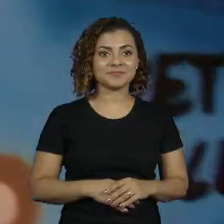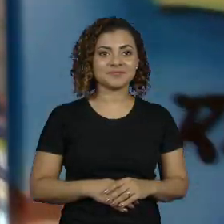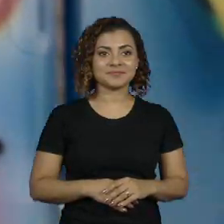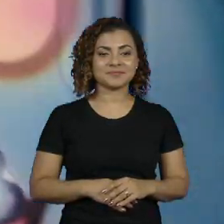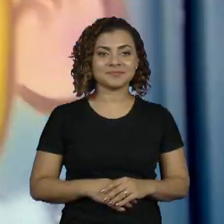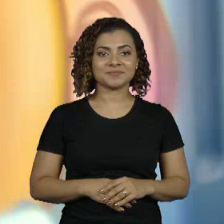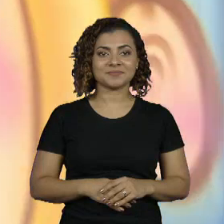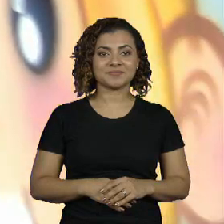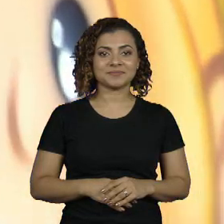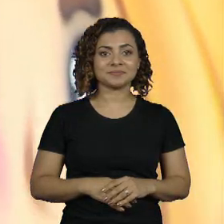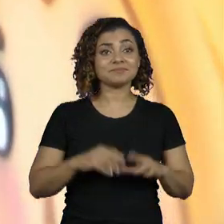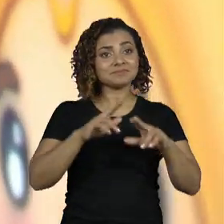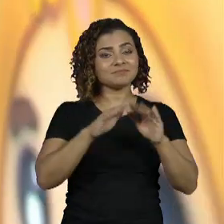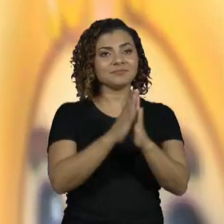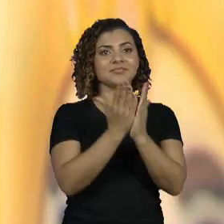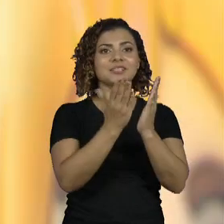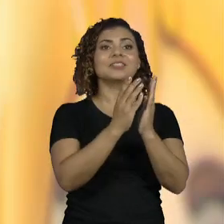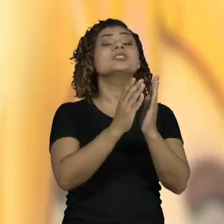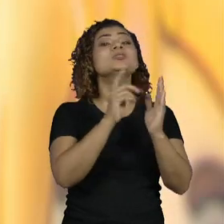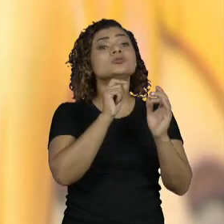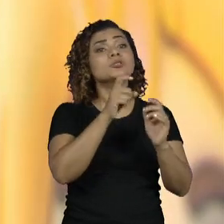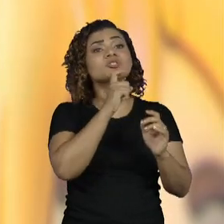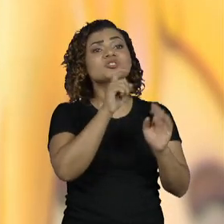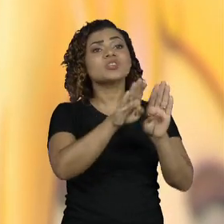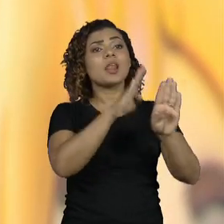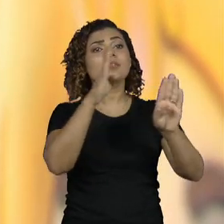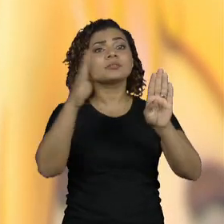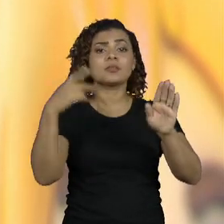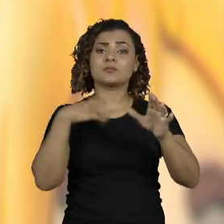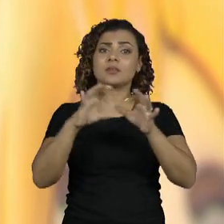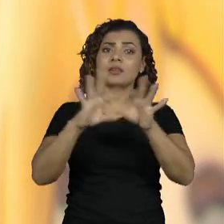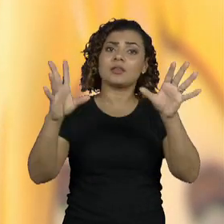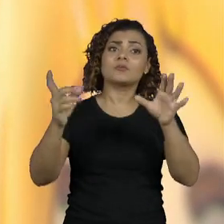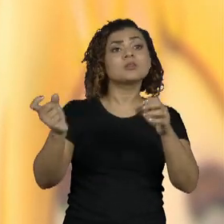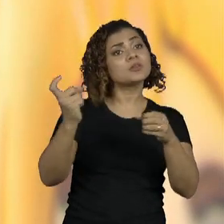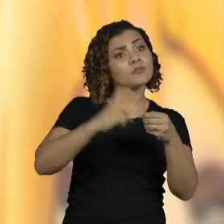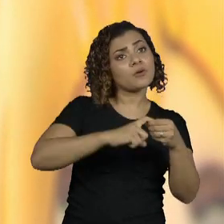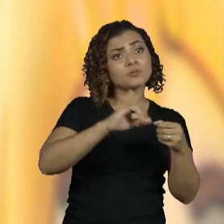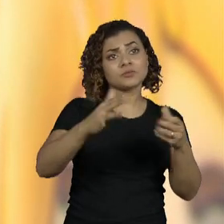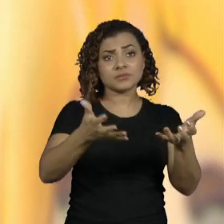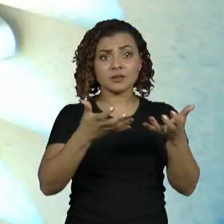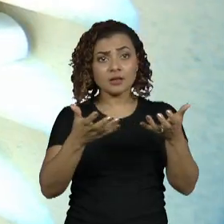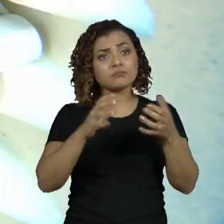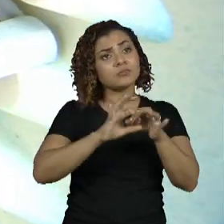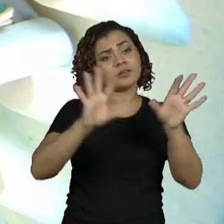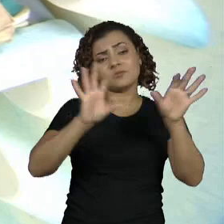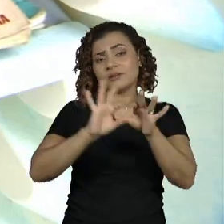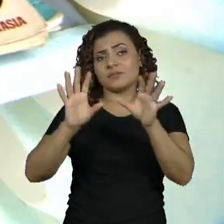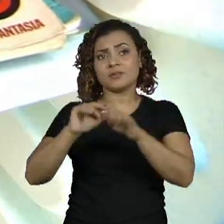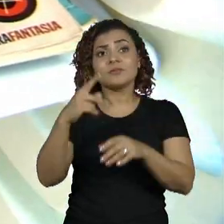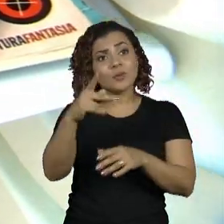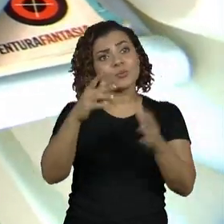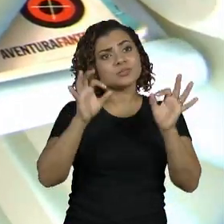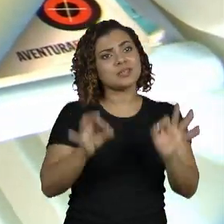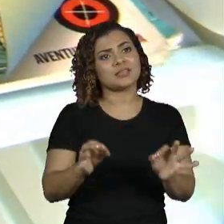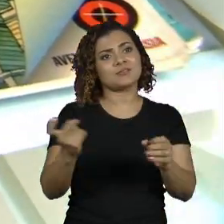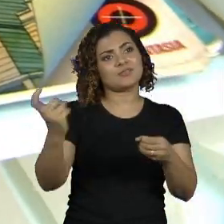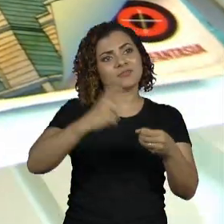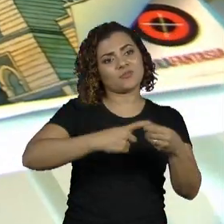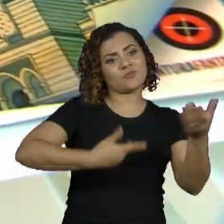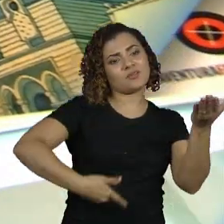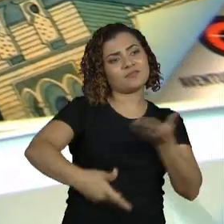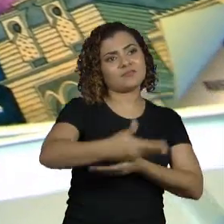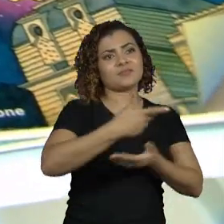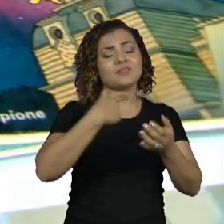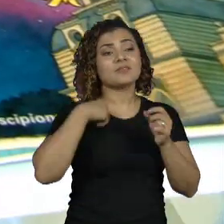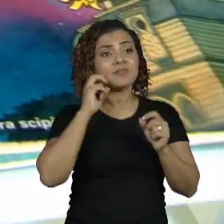Você acessa a geladeira, pega quantos livros você quiser, devolve se você quiser. E eu tenho certeza que você vai devolver, porque você